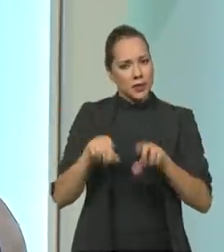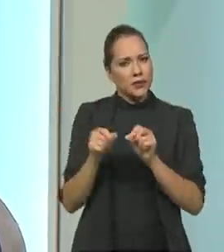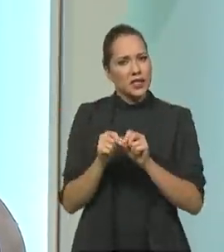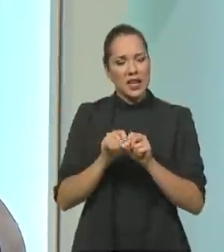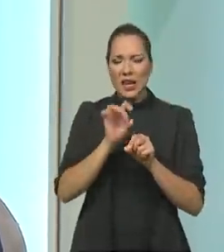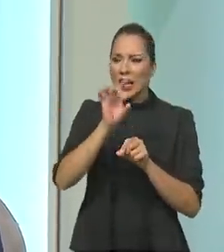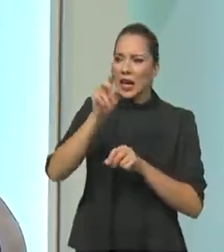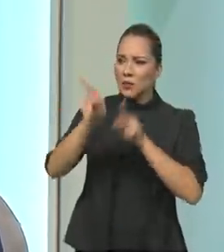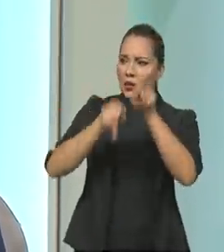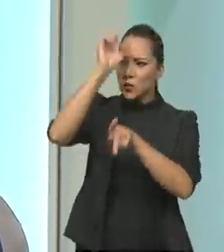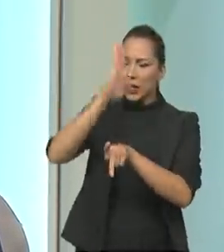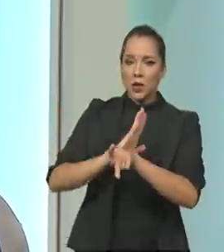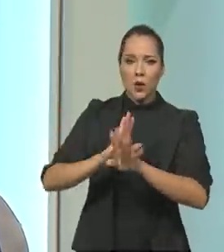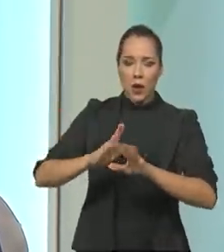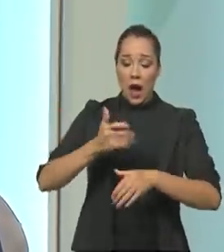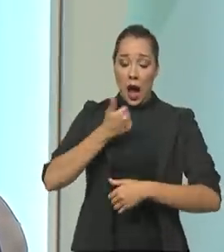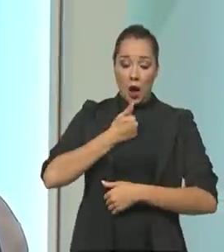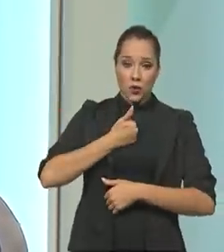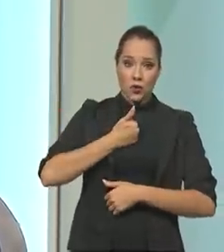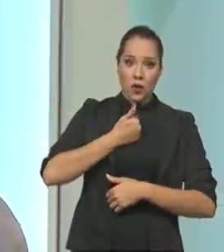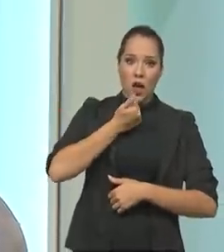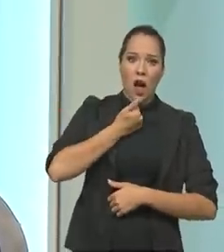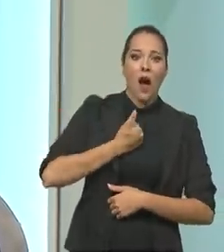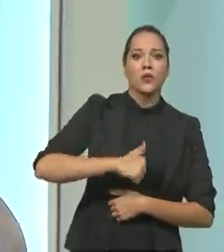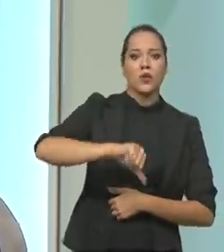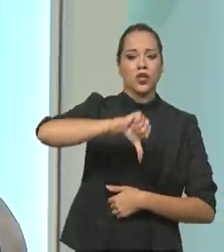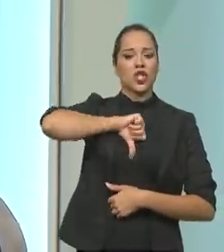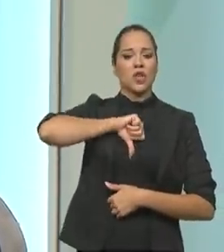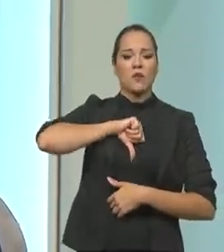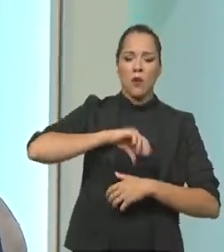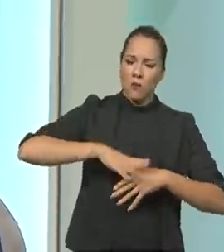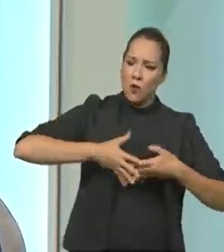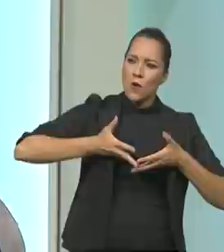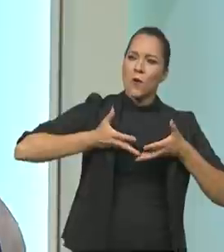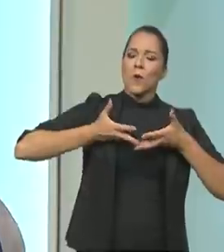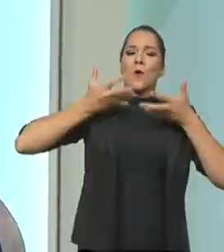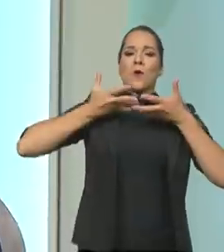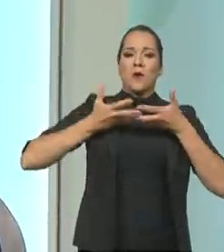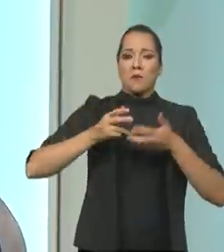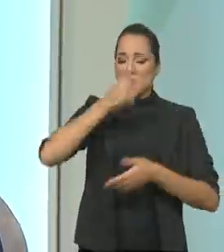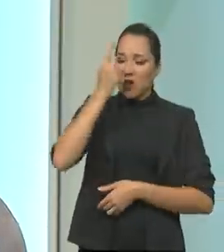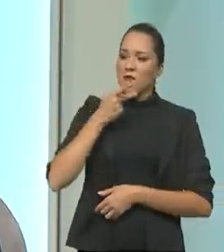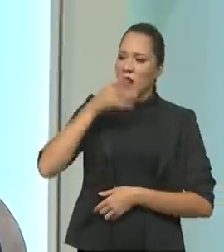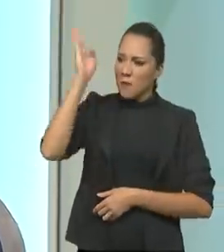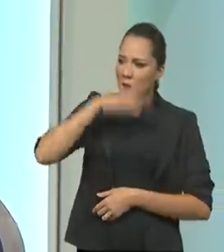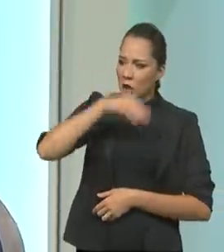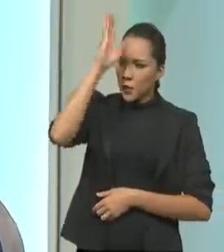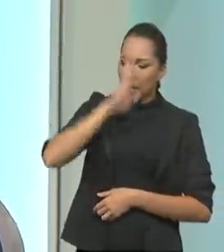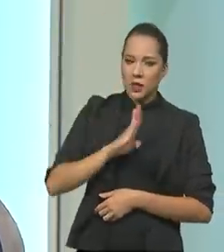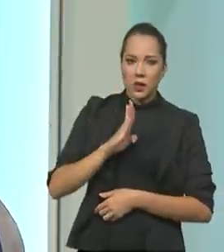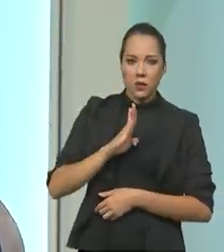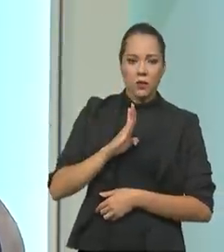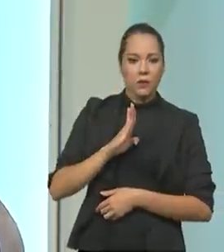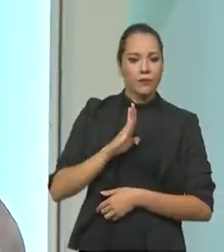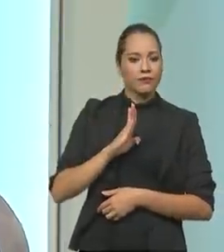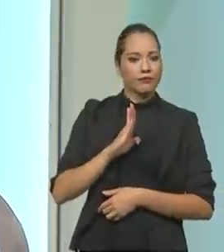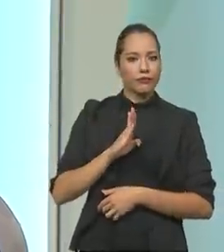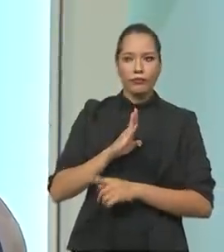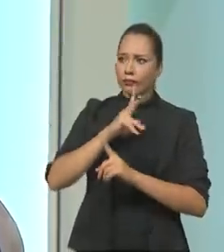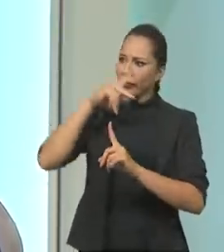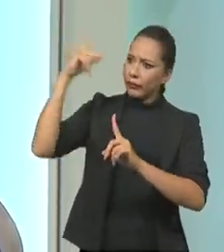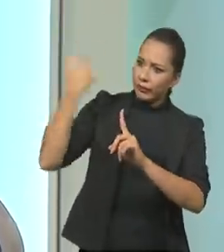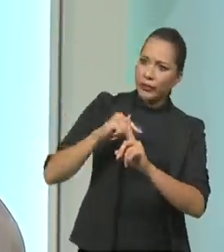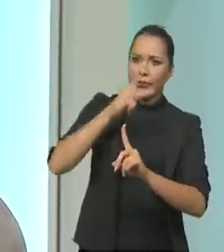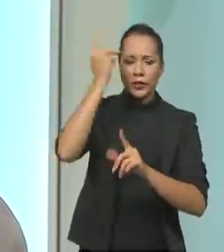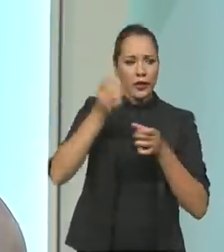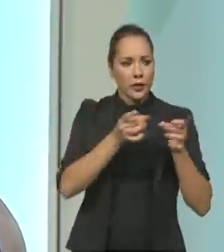cada brasileiro recupere a autoestima dele próprio e do seu país. Porque quando o cara fala mal do Brasil lá fora, ele está lascando o cara que